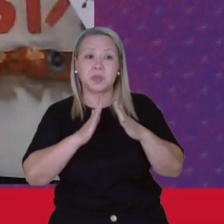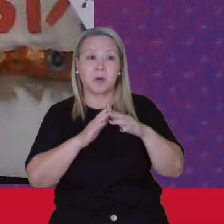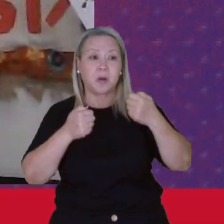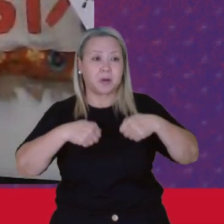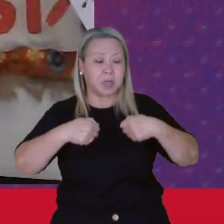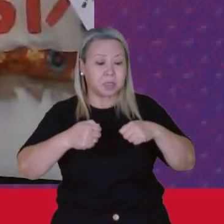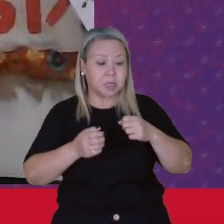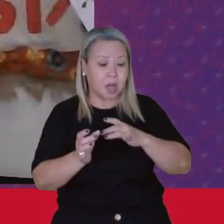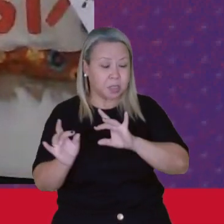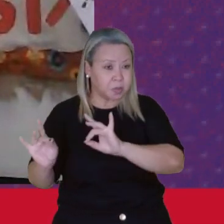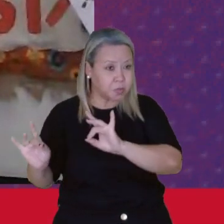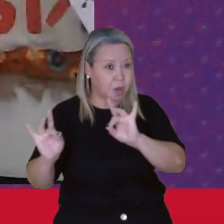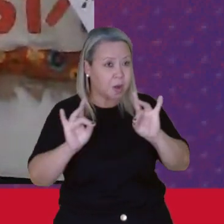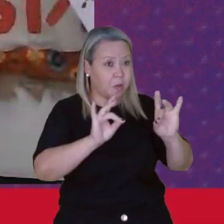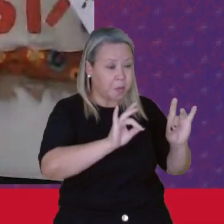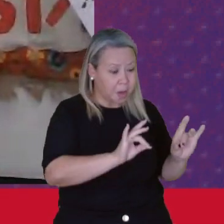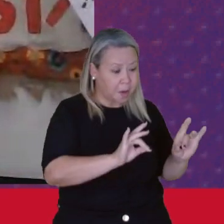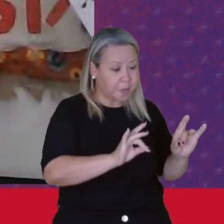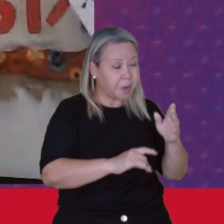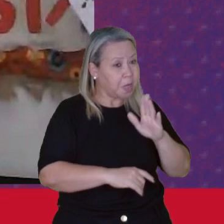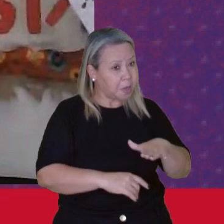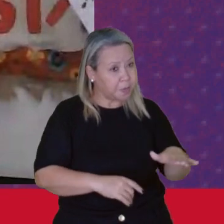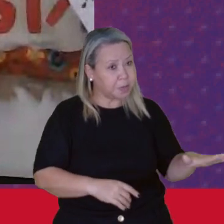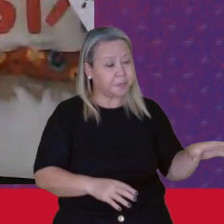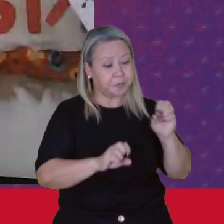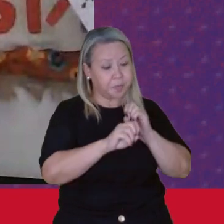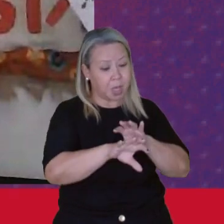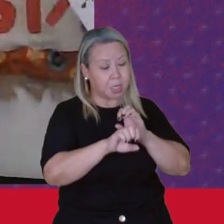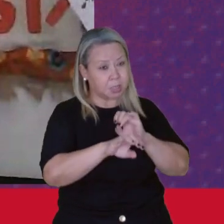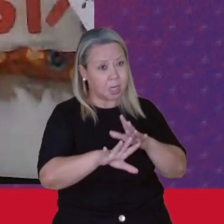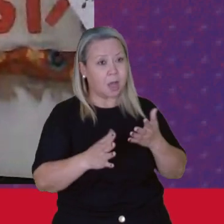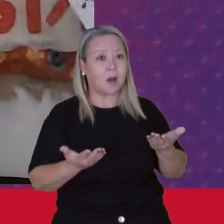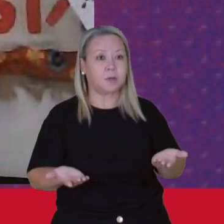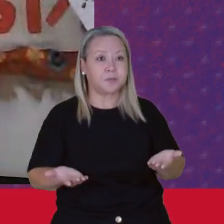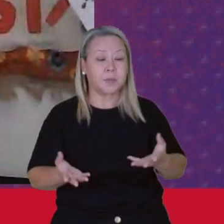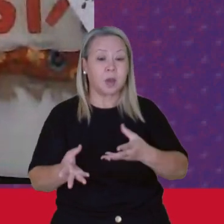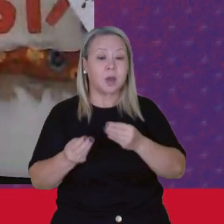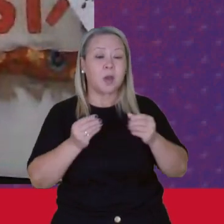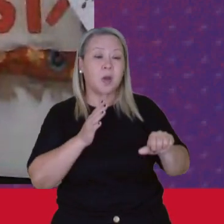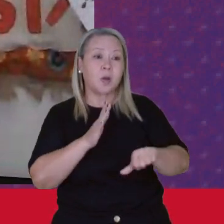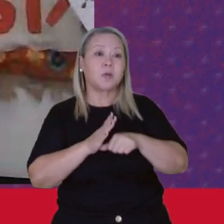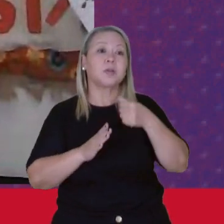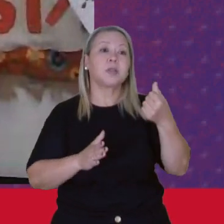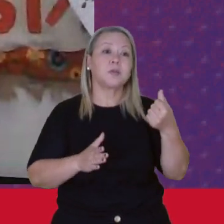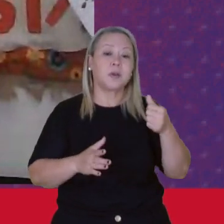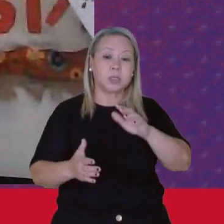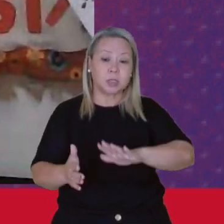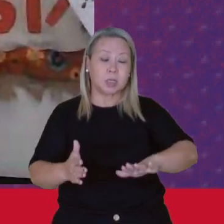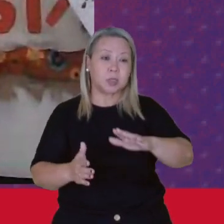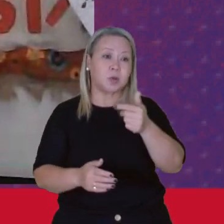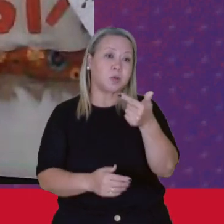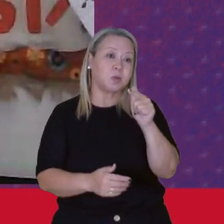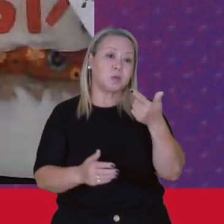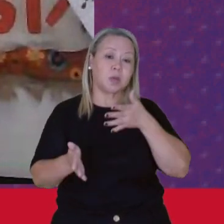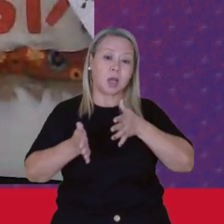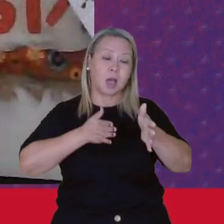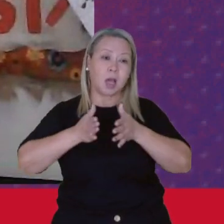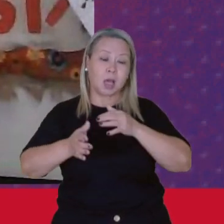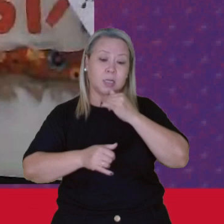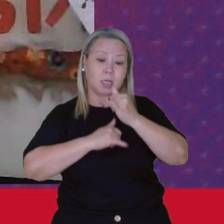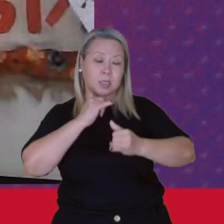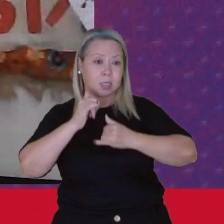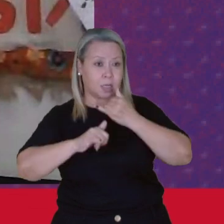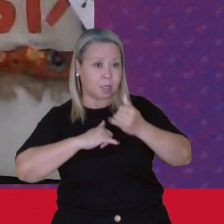Do acompanhamento Para as aulas Muitas vezes Em regiões Que não tem Acesso à internet